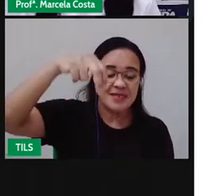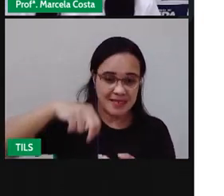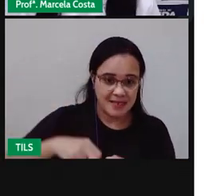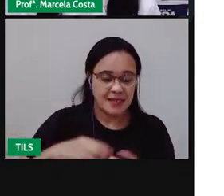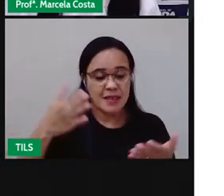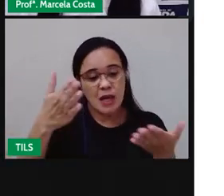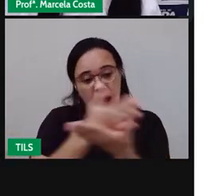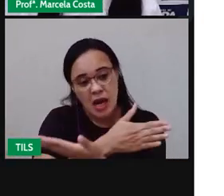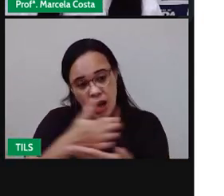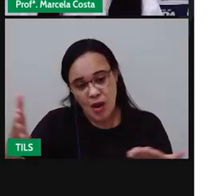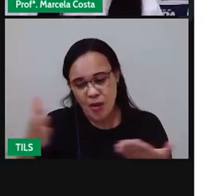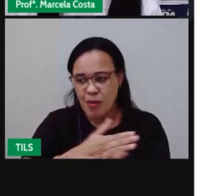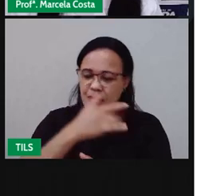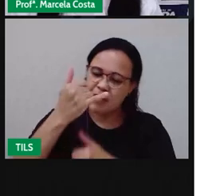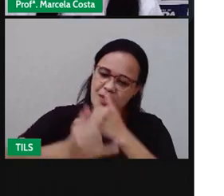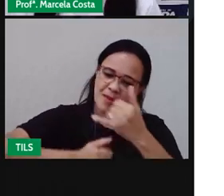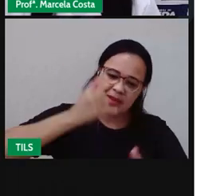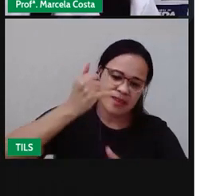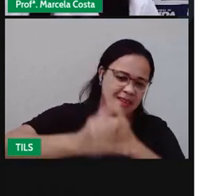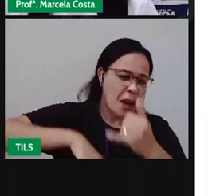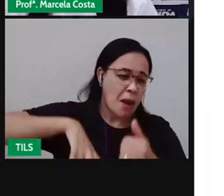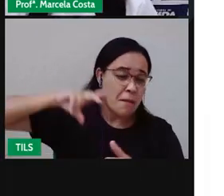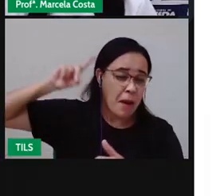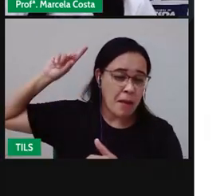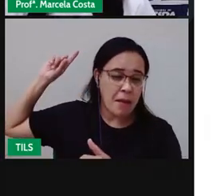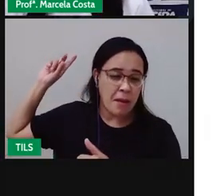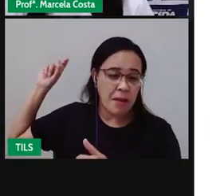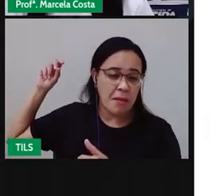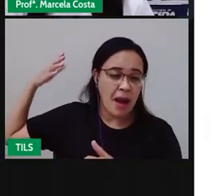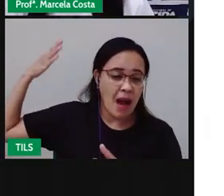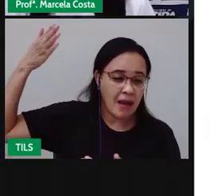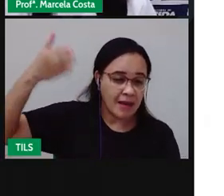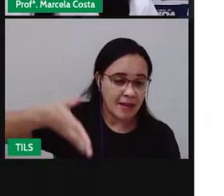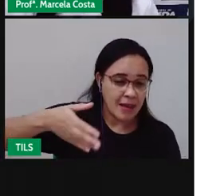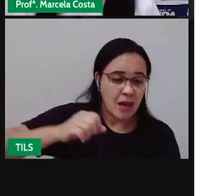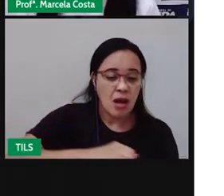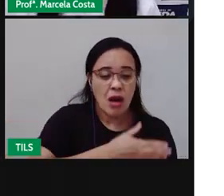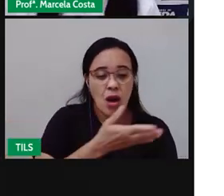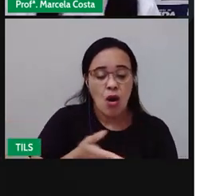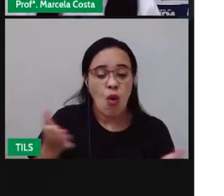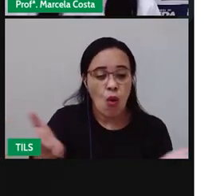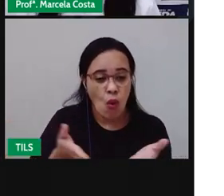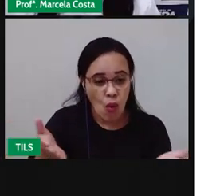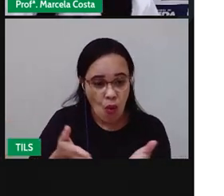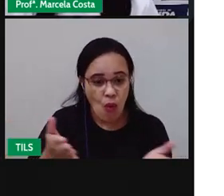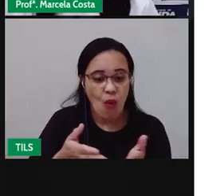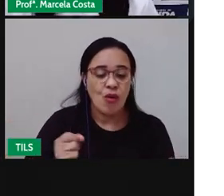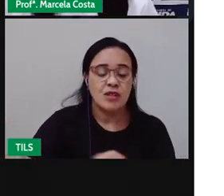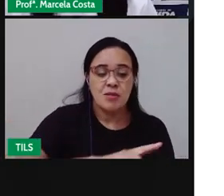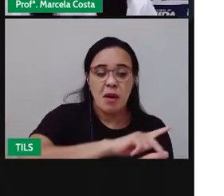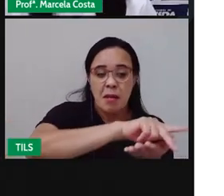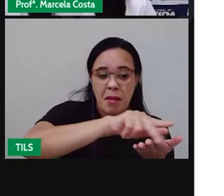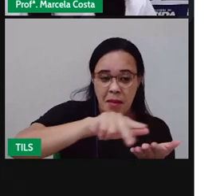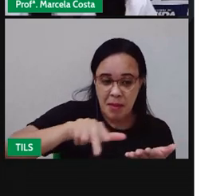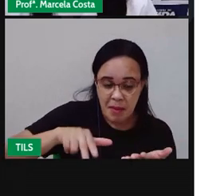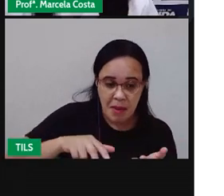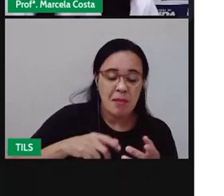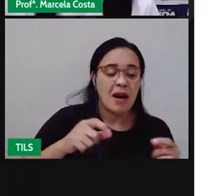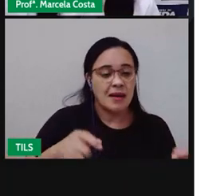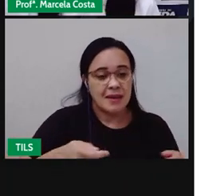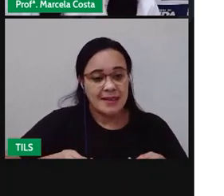Algumas das mais tradicionais em todo o país são Carrinho de mão, que precisa ser forte